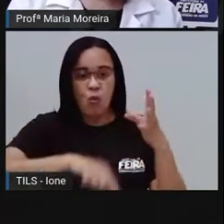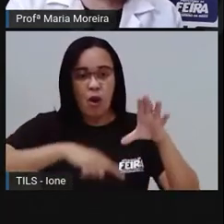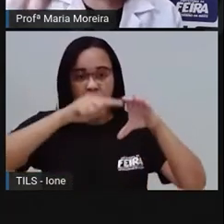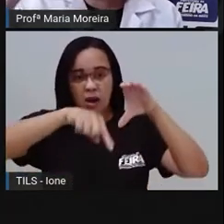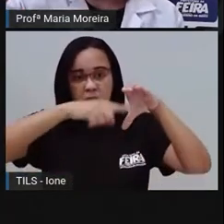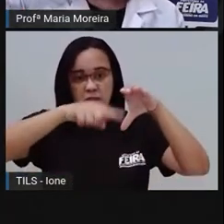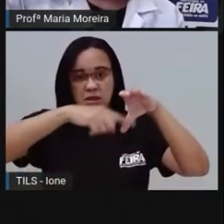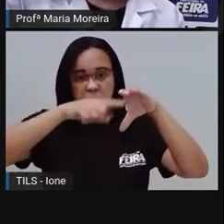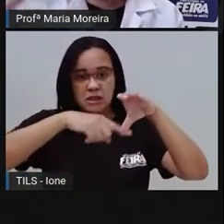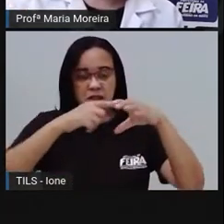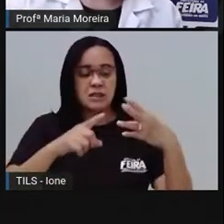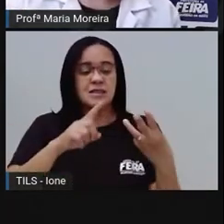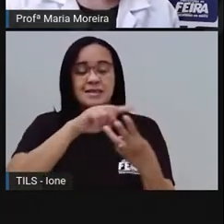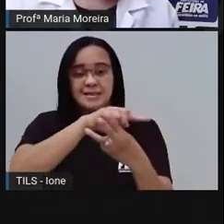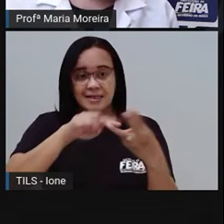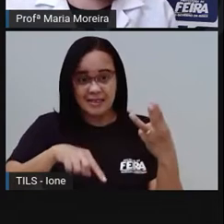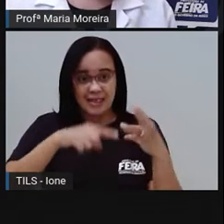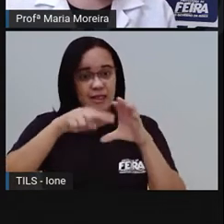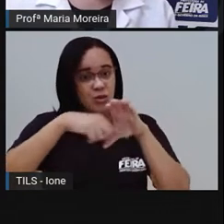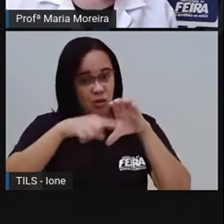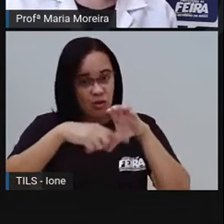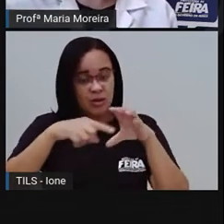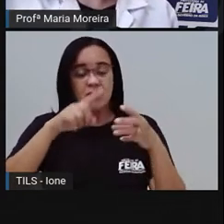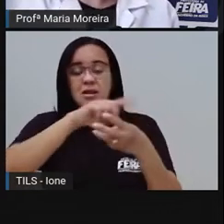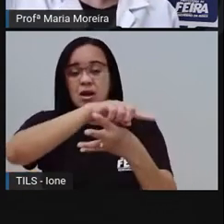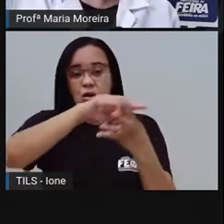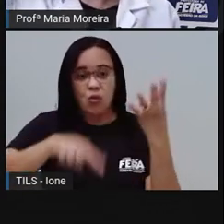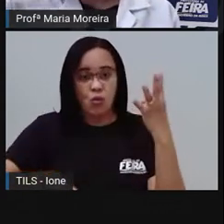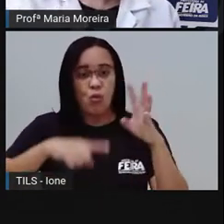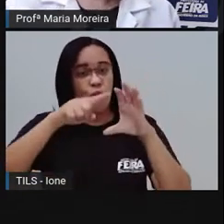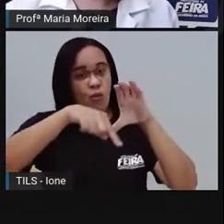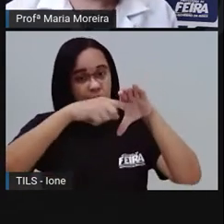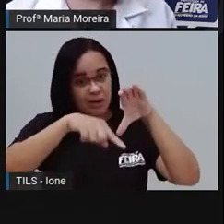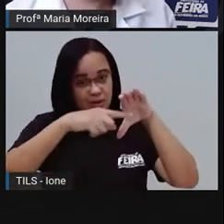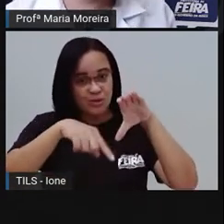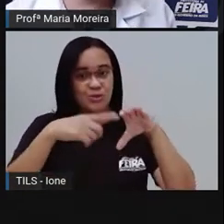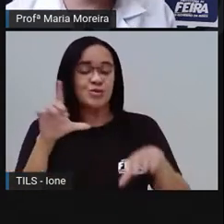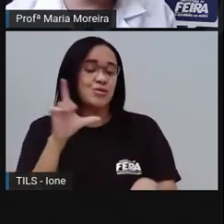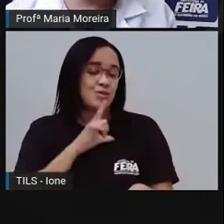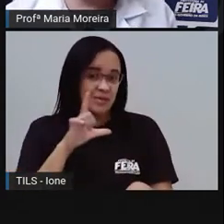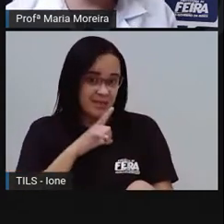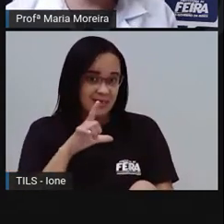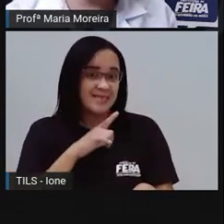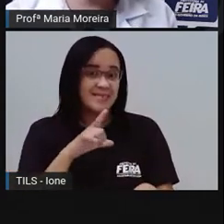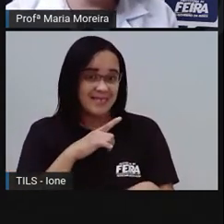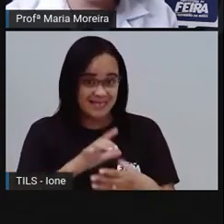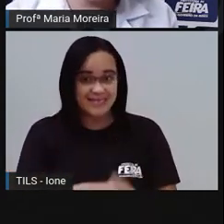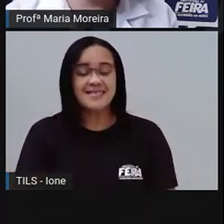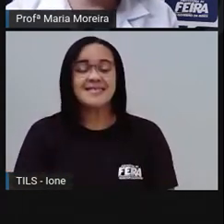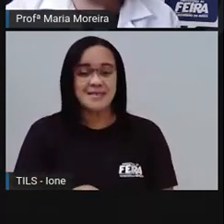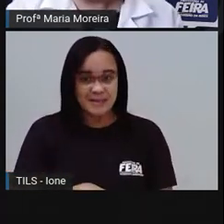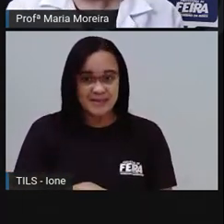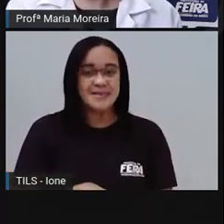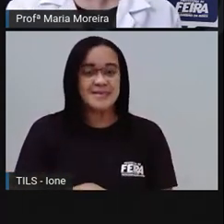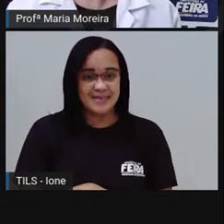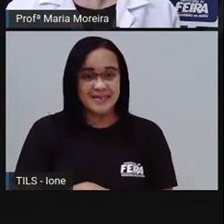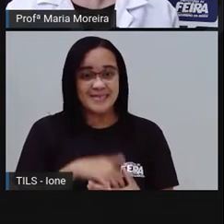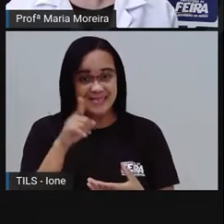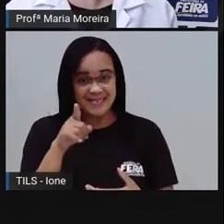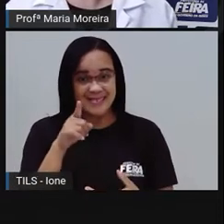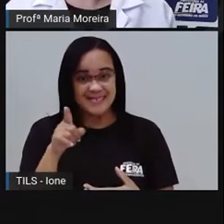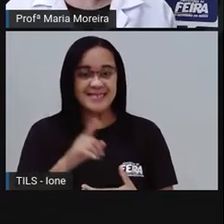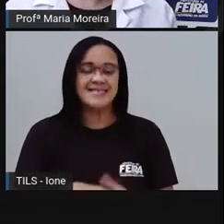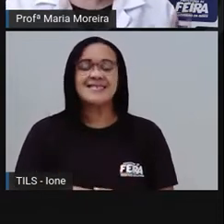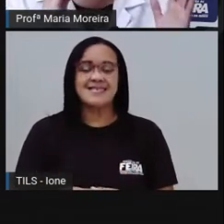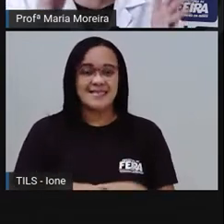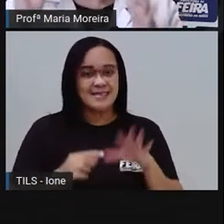triciclo, três rodas. Quadriciclo, ó, quatro rodas, né? Então a Pró tá